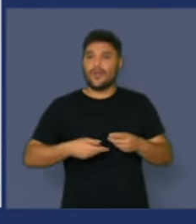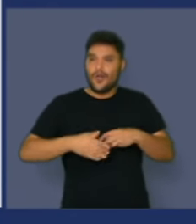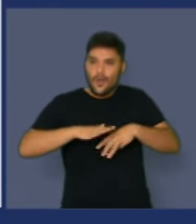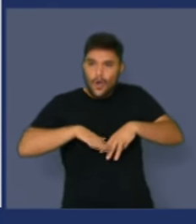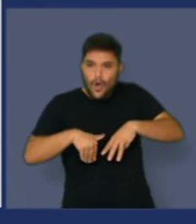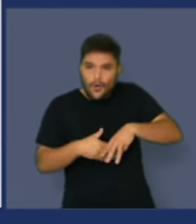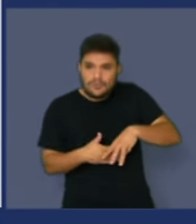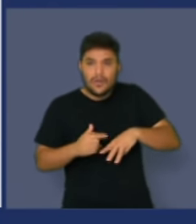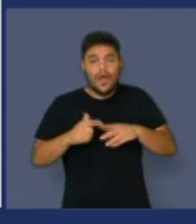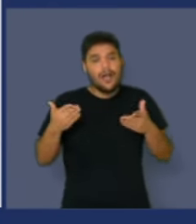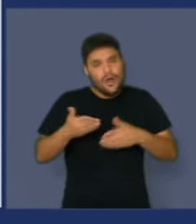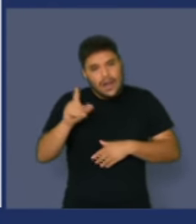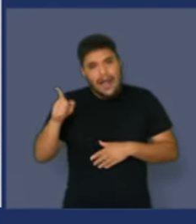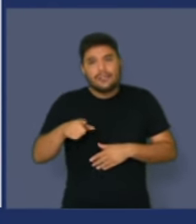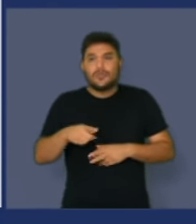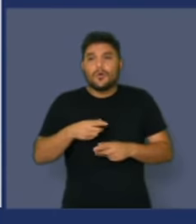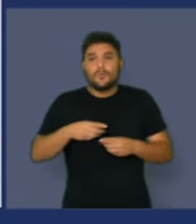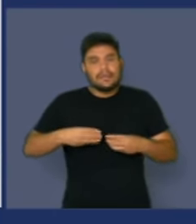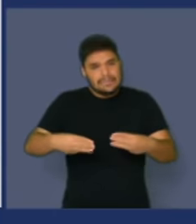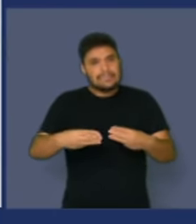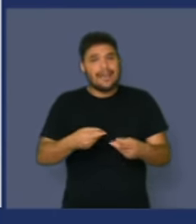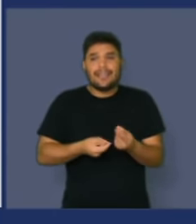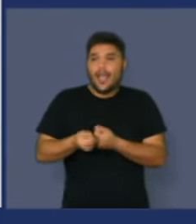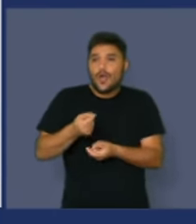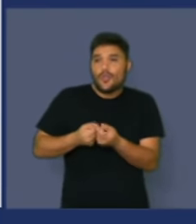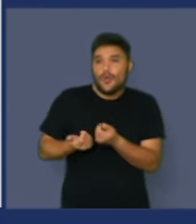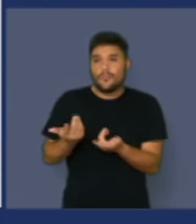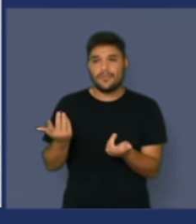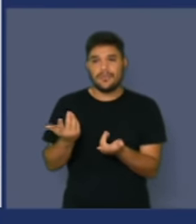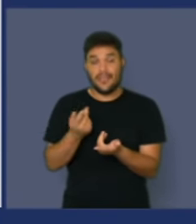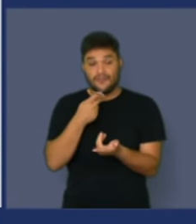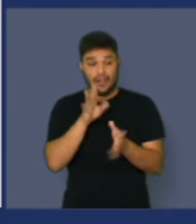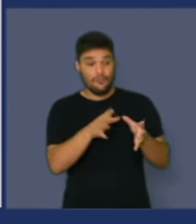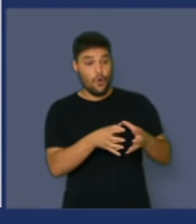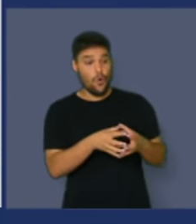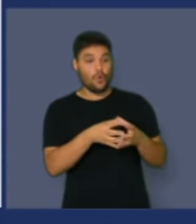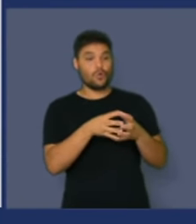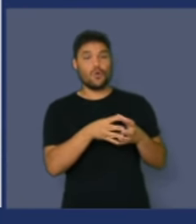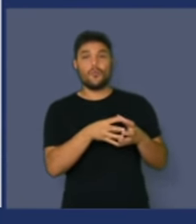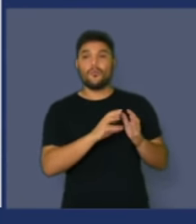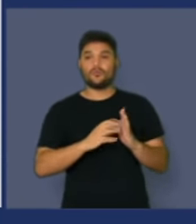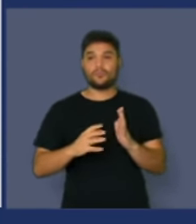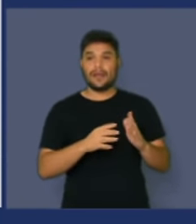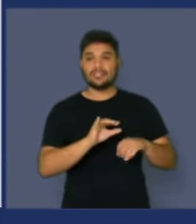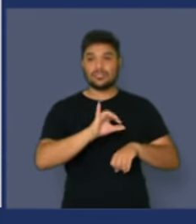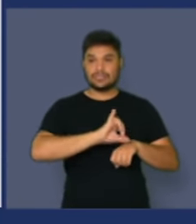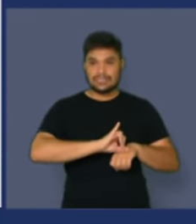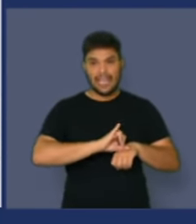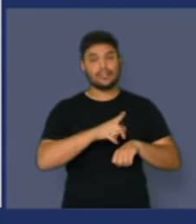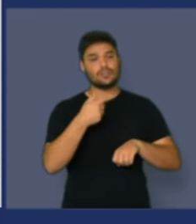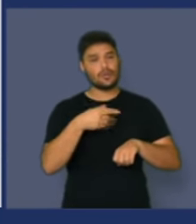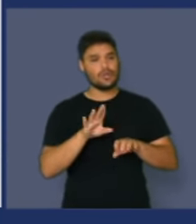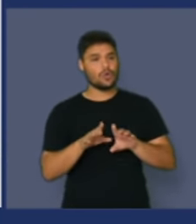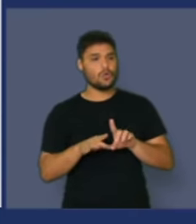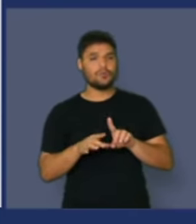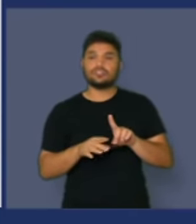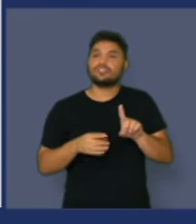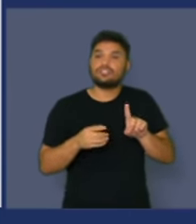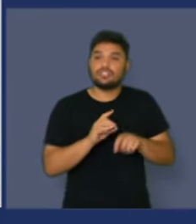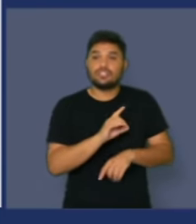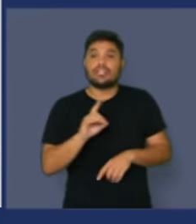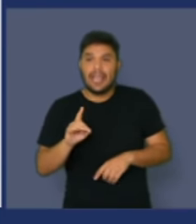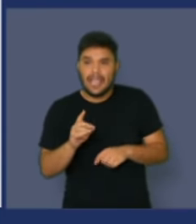Ministério da Economia, que era a salvação do centrão, salvação da direita extrema, salvação de todos.